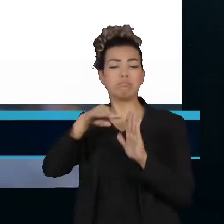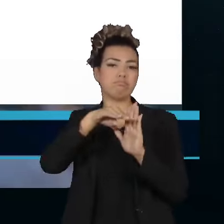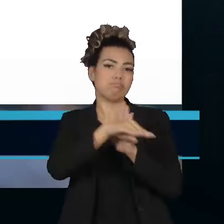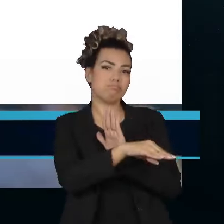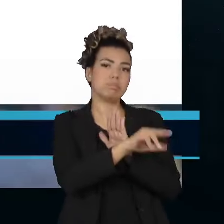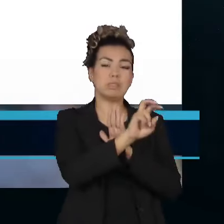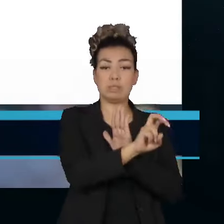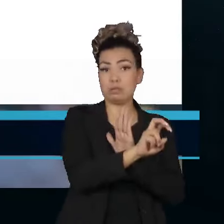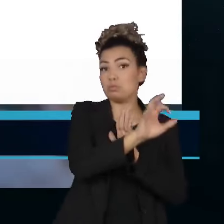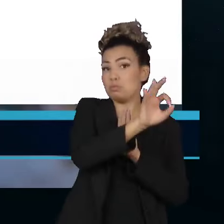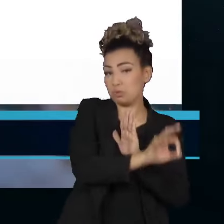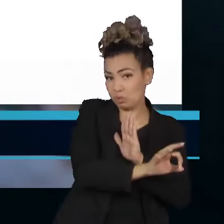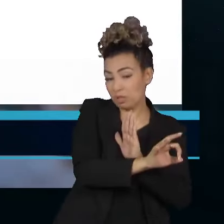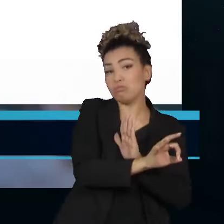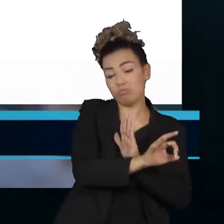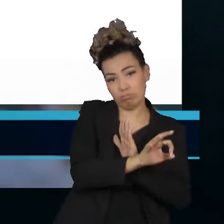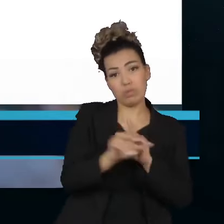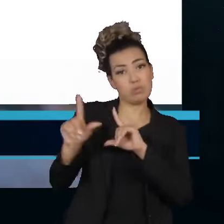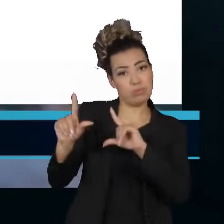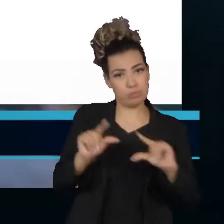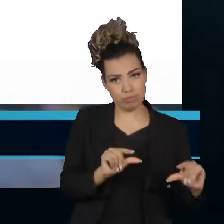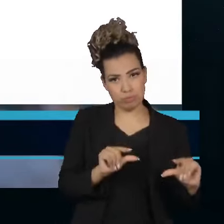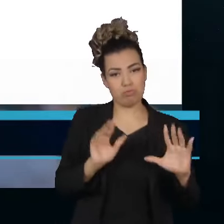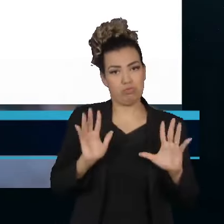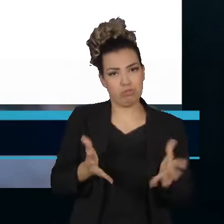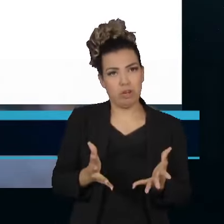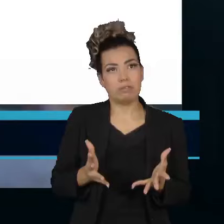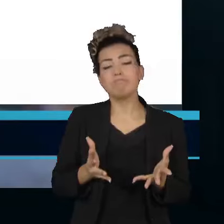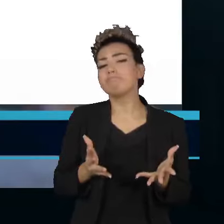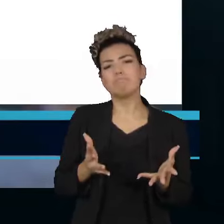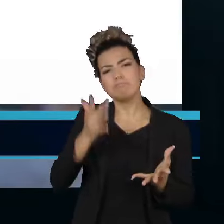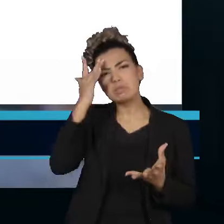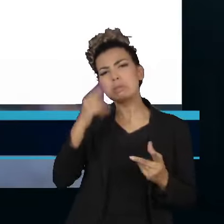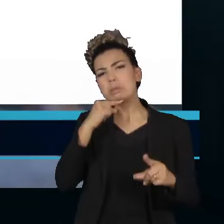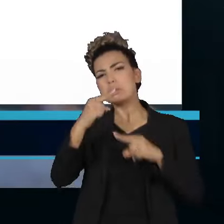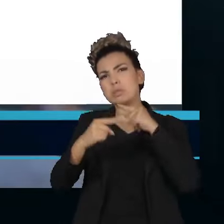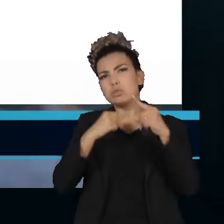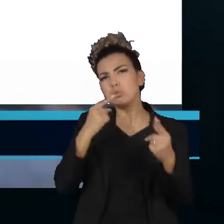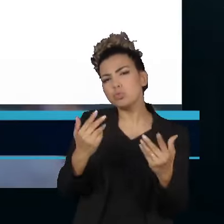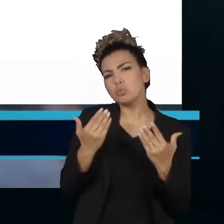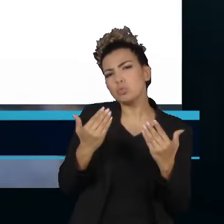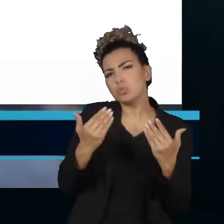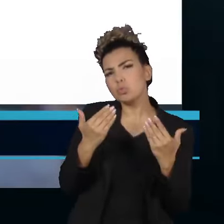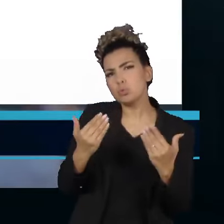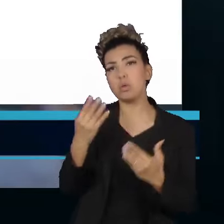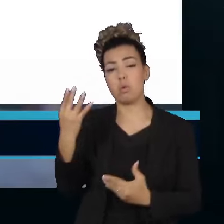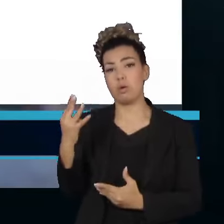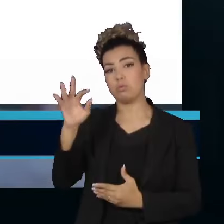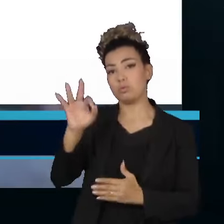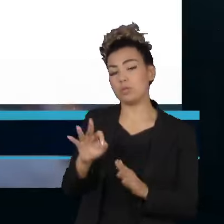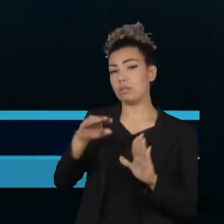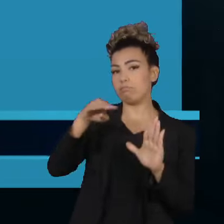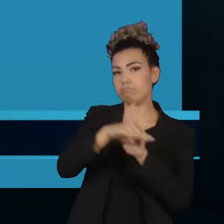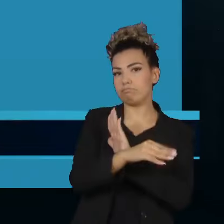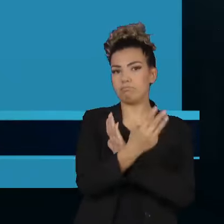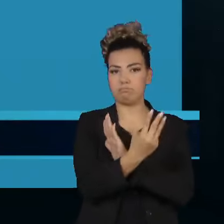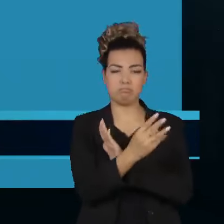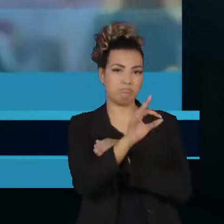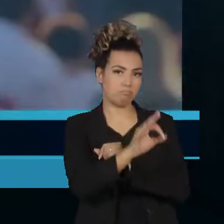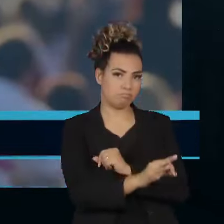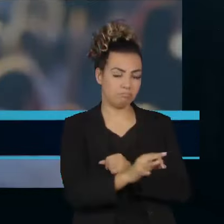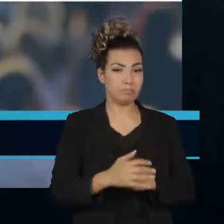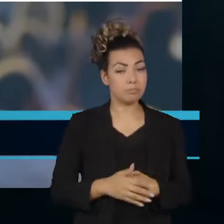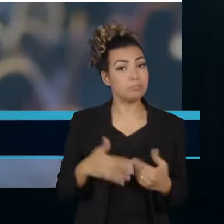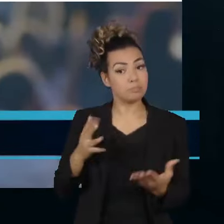passou de 8% para 5%. E o de indecisos foi de 4% para 3%. A